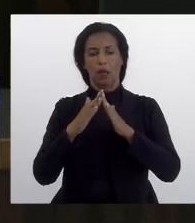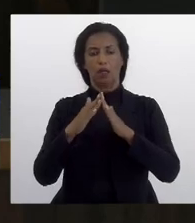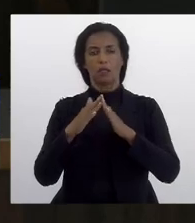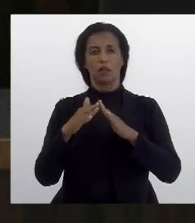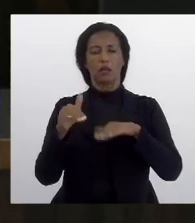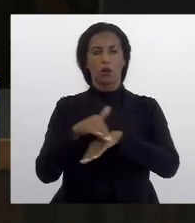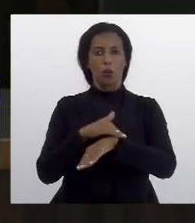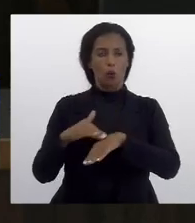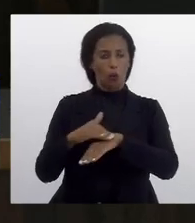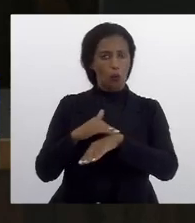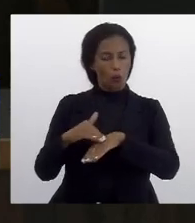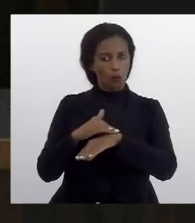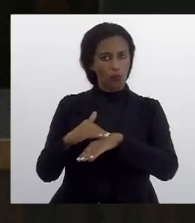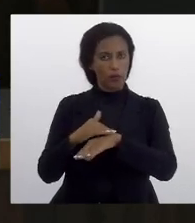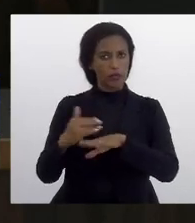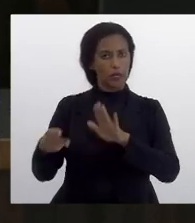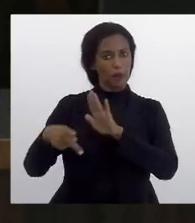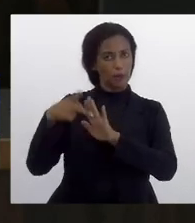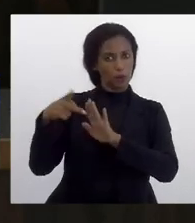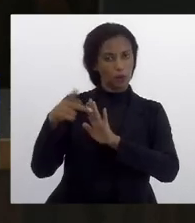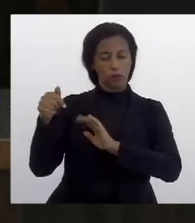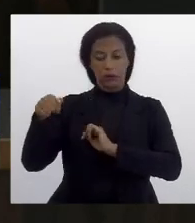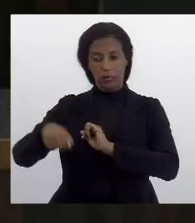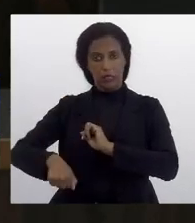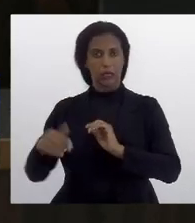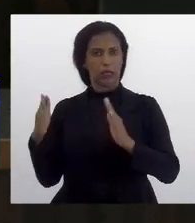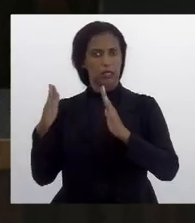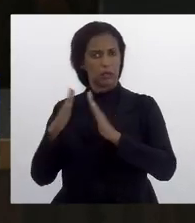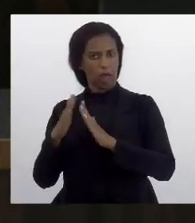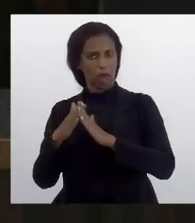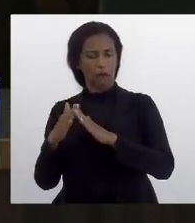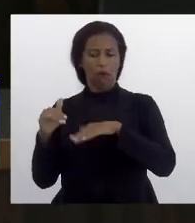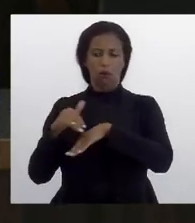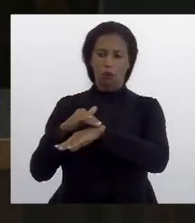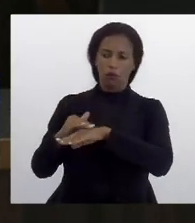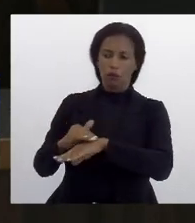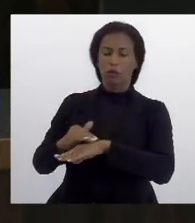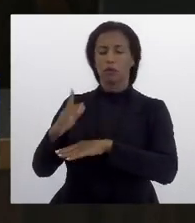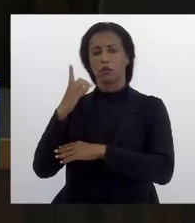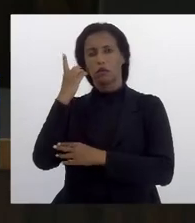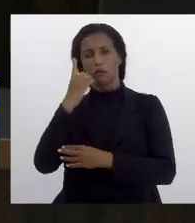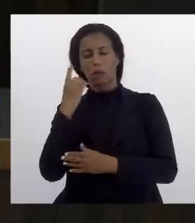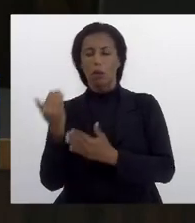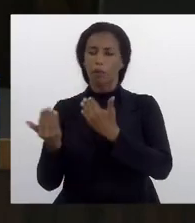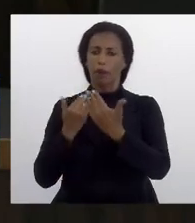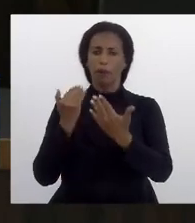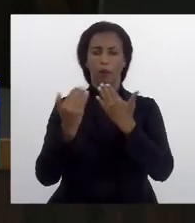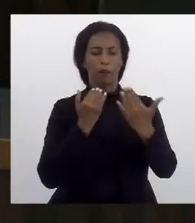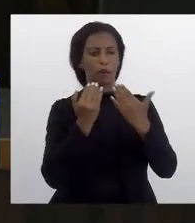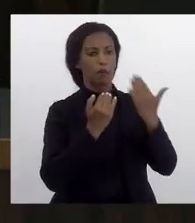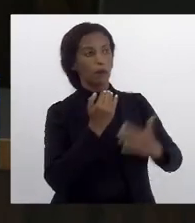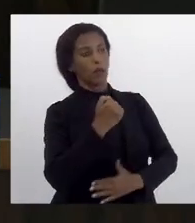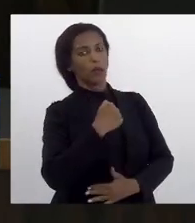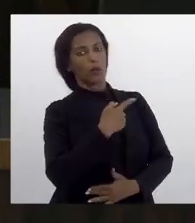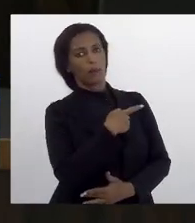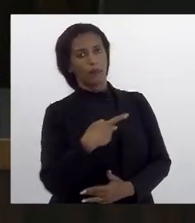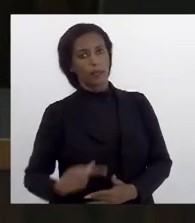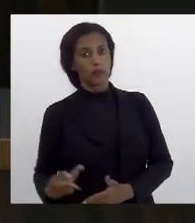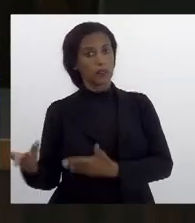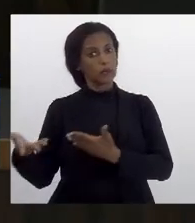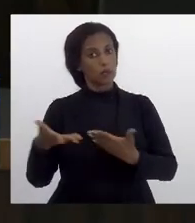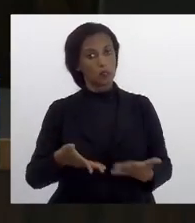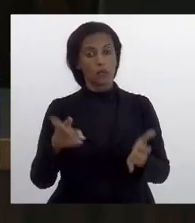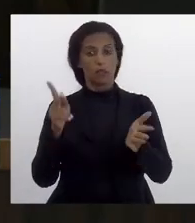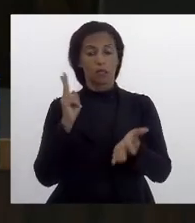procuradoria da casa assim que nós voltamos a legislatura com a conversa com as deputadas com a conversa com o presidente trazendo